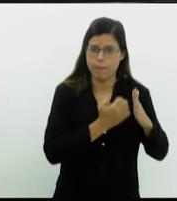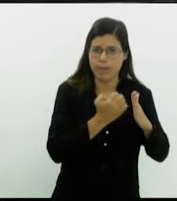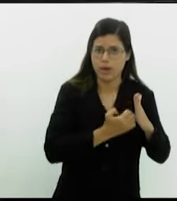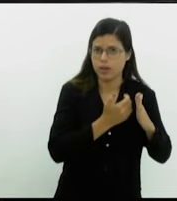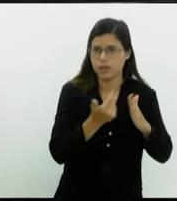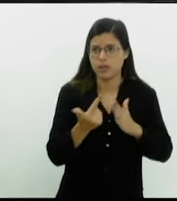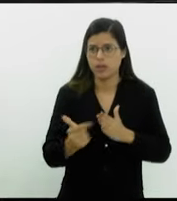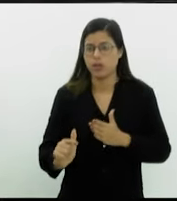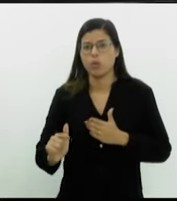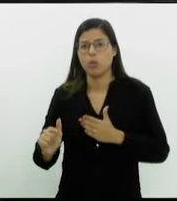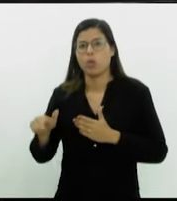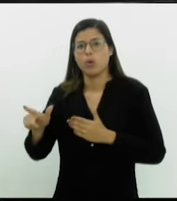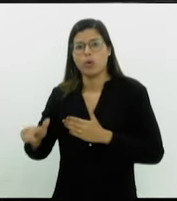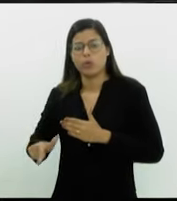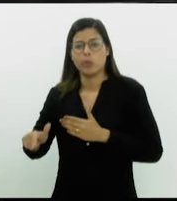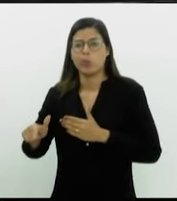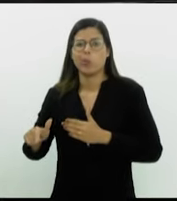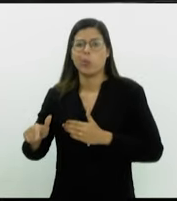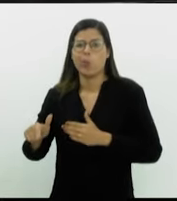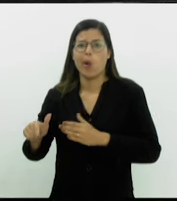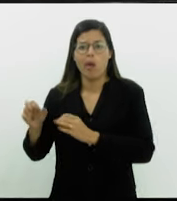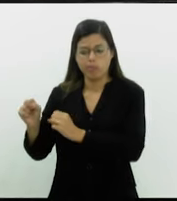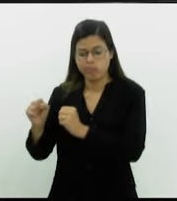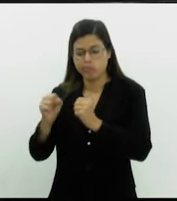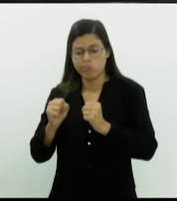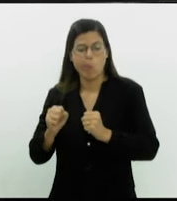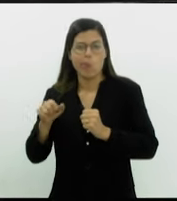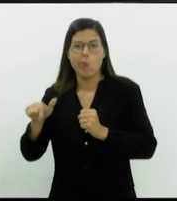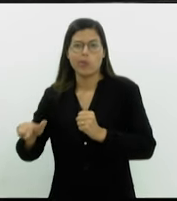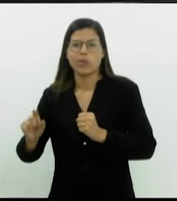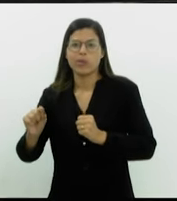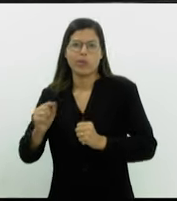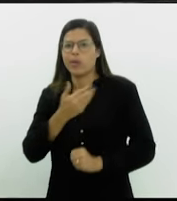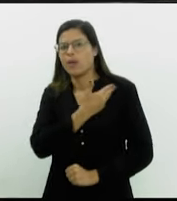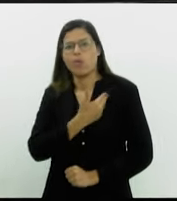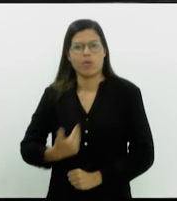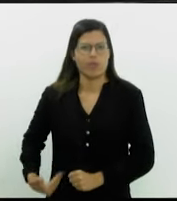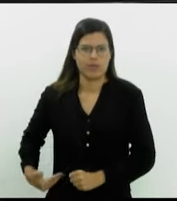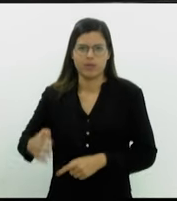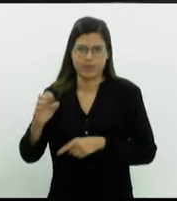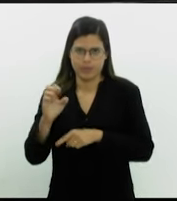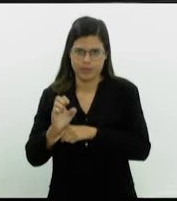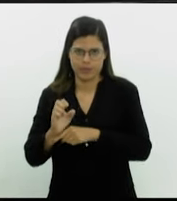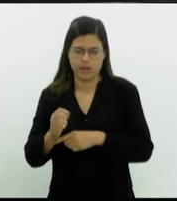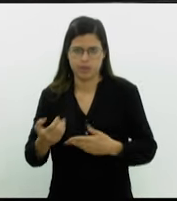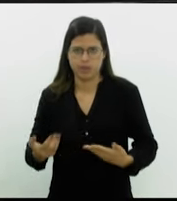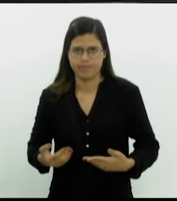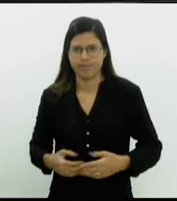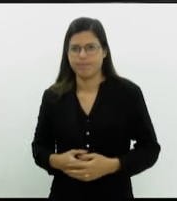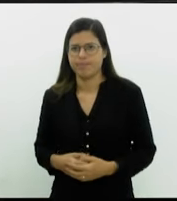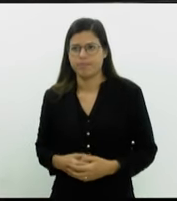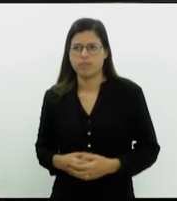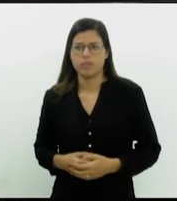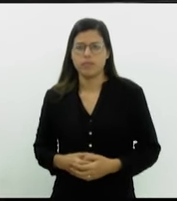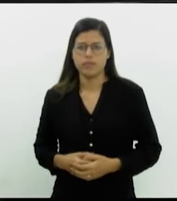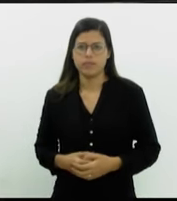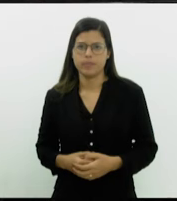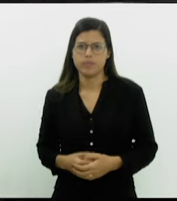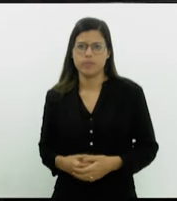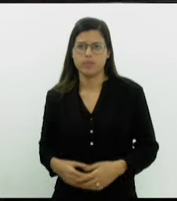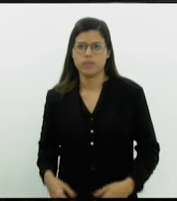é o poder preconcedente, leniente, nesse caso específico. Dito isso, senhora presidente,